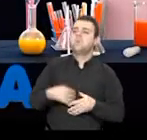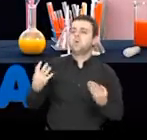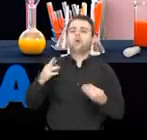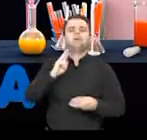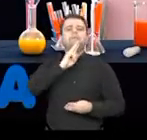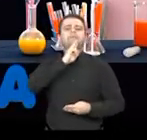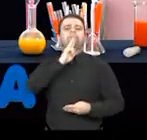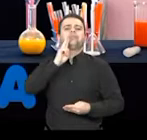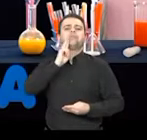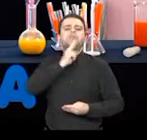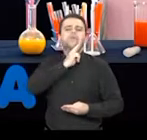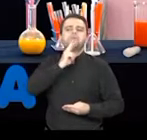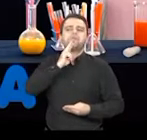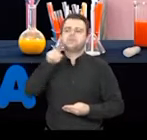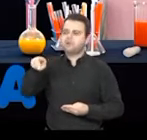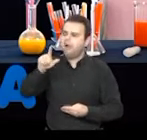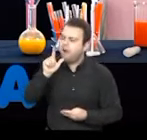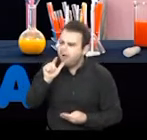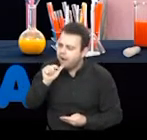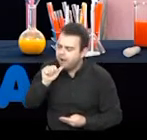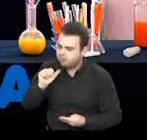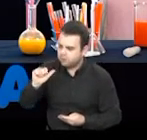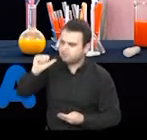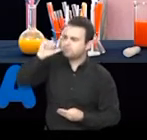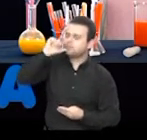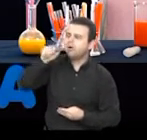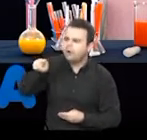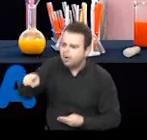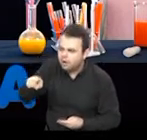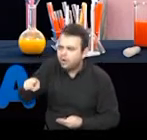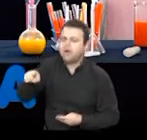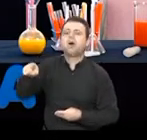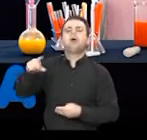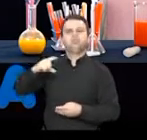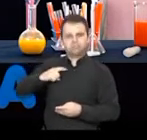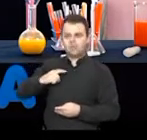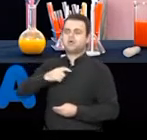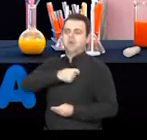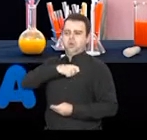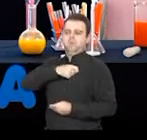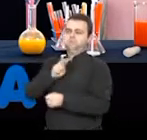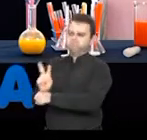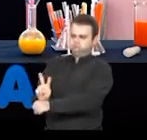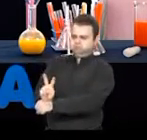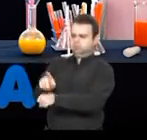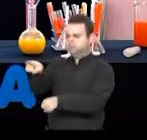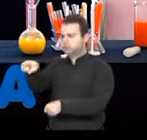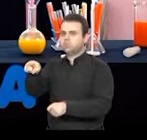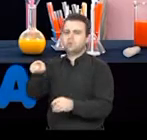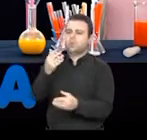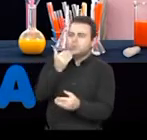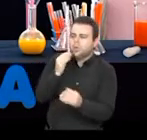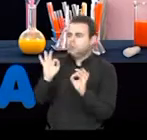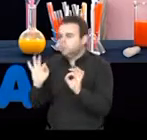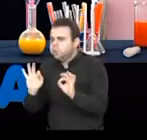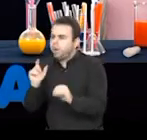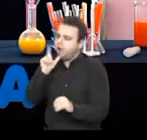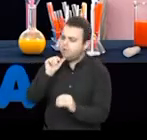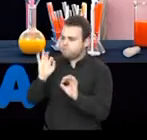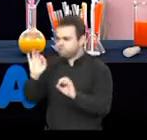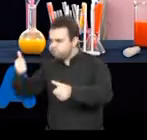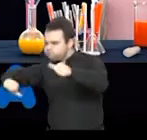foi a um restaurante e bebeu uma água em um local que geralmente fiscaliza a qualidade desse alimento e dessa água?